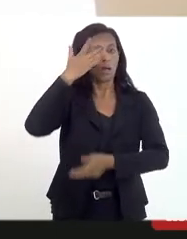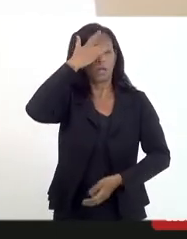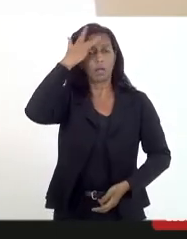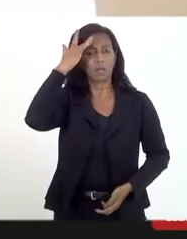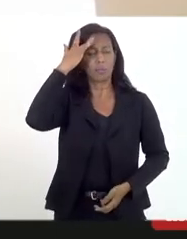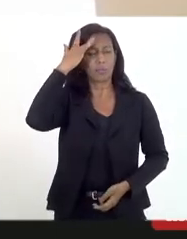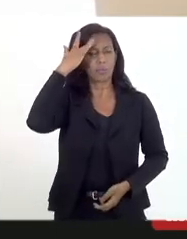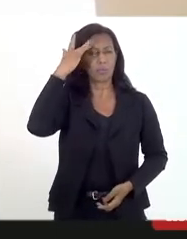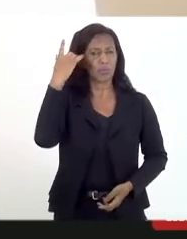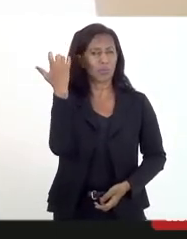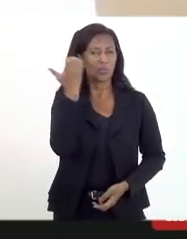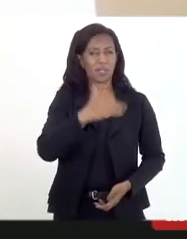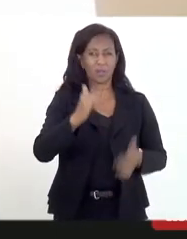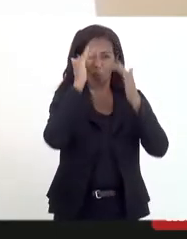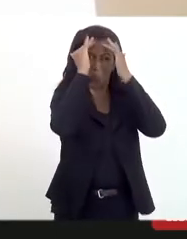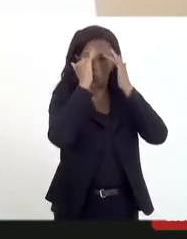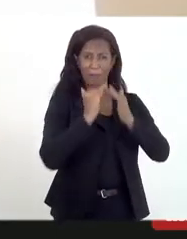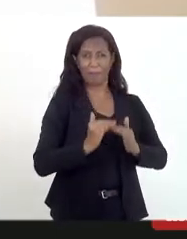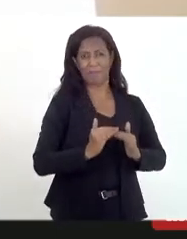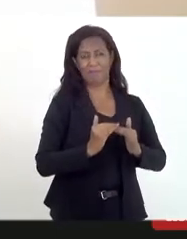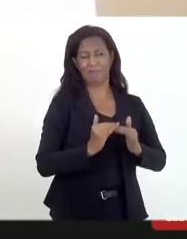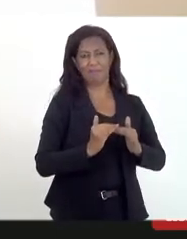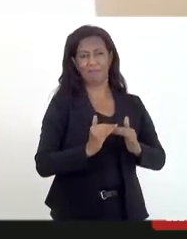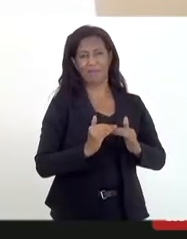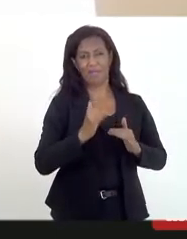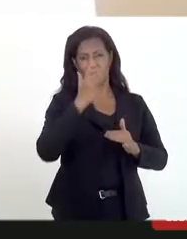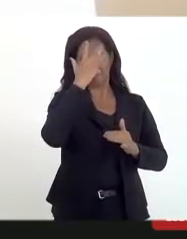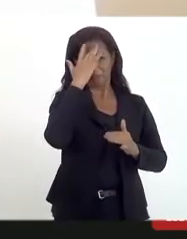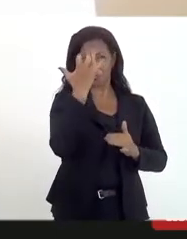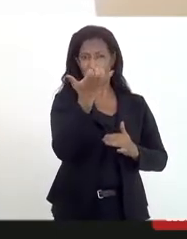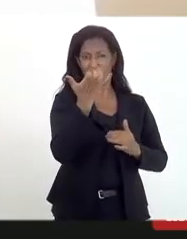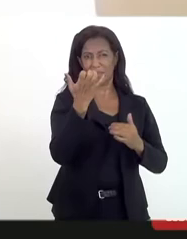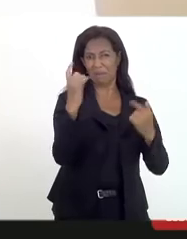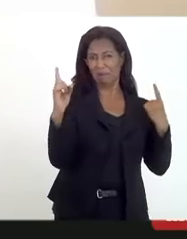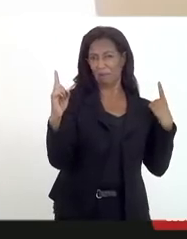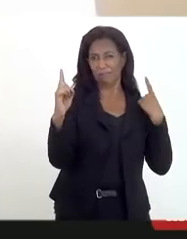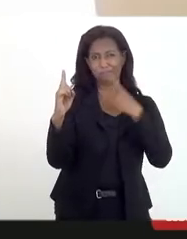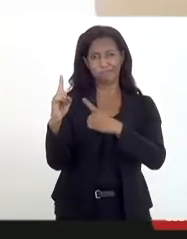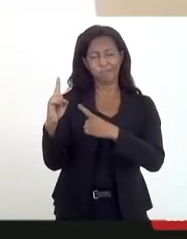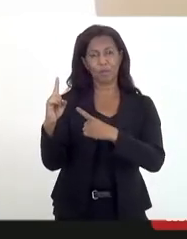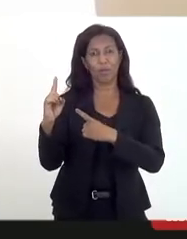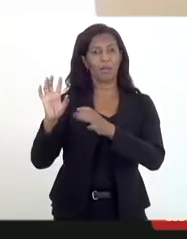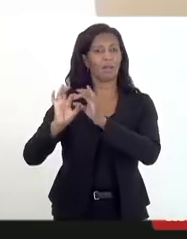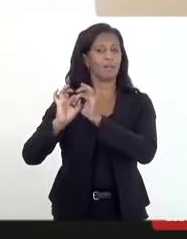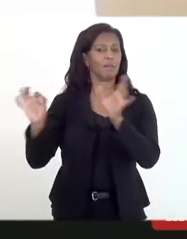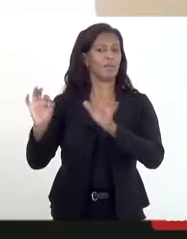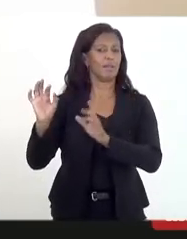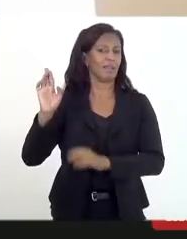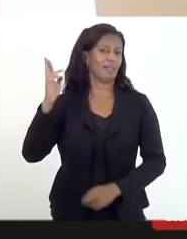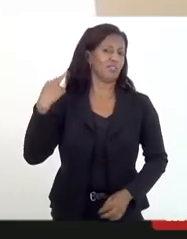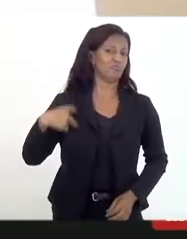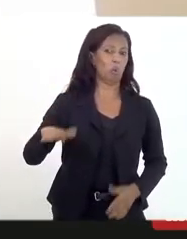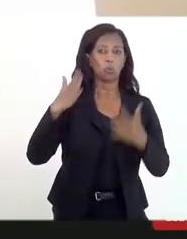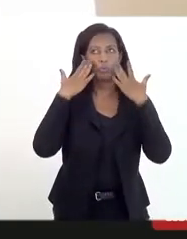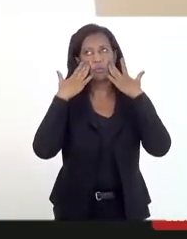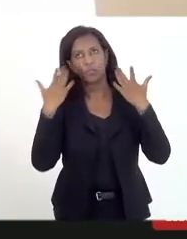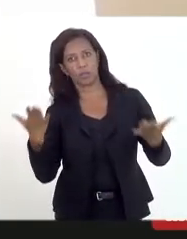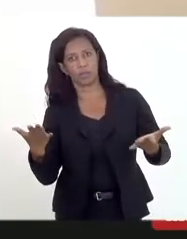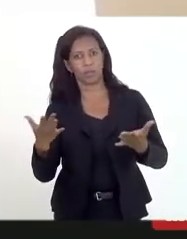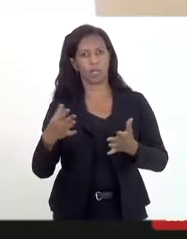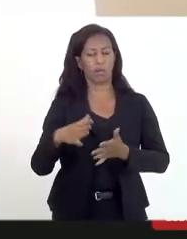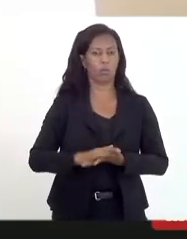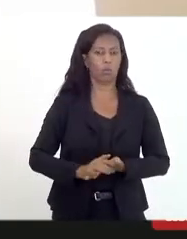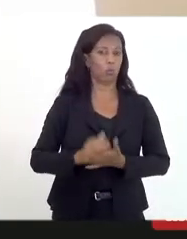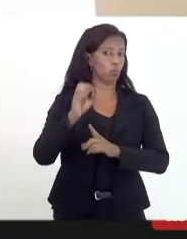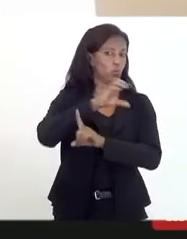violar o ordenamento jurídico, ousam confrontar a liberdade de religião, de manifestação, de expressão e